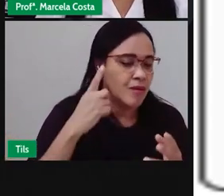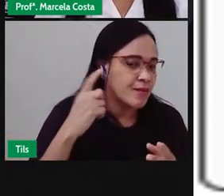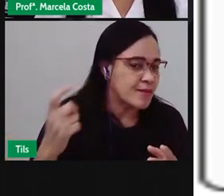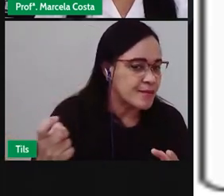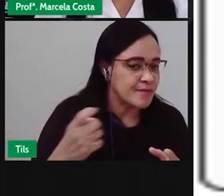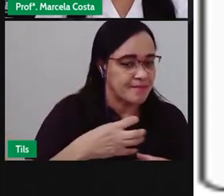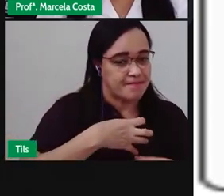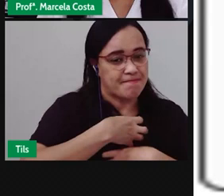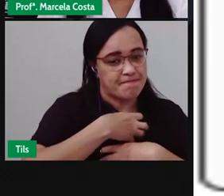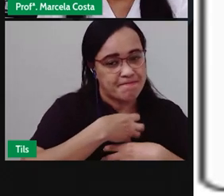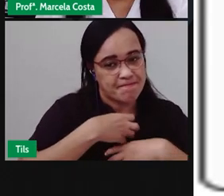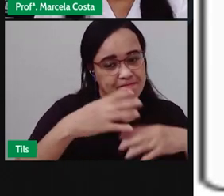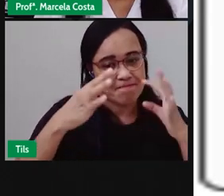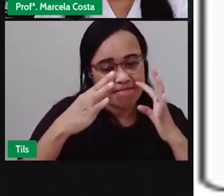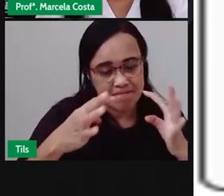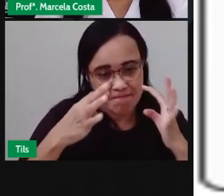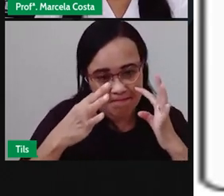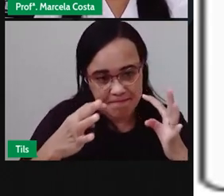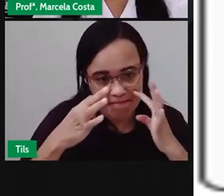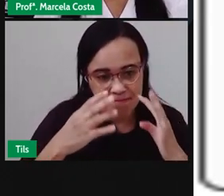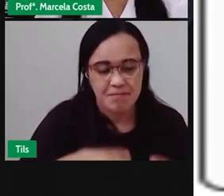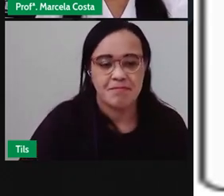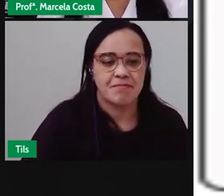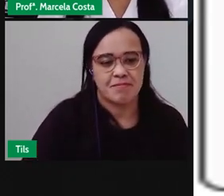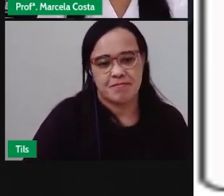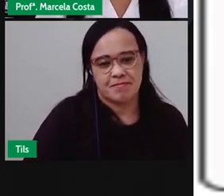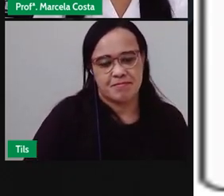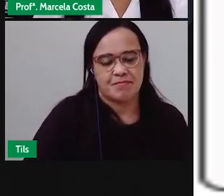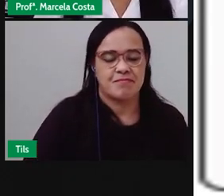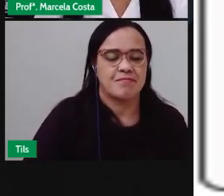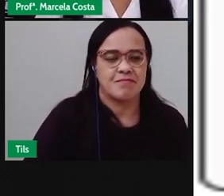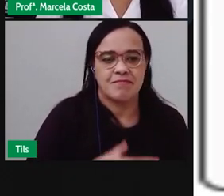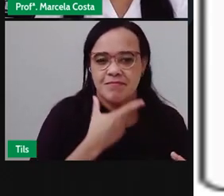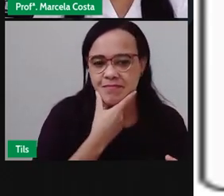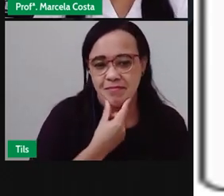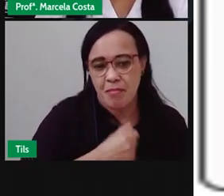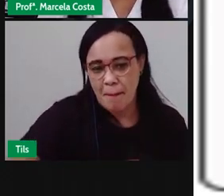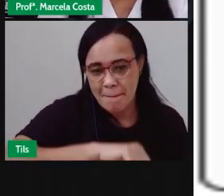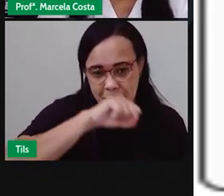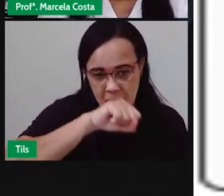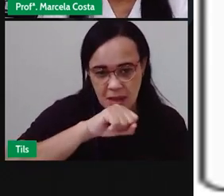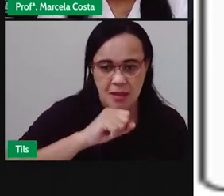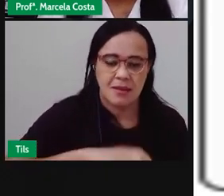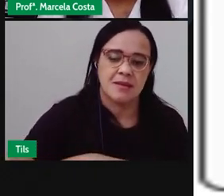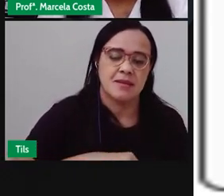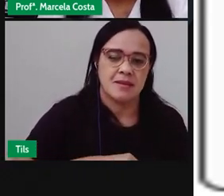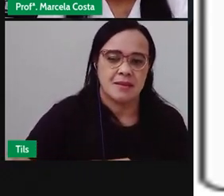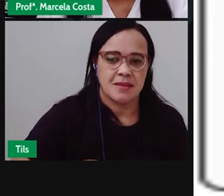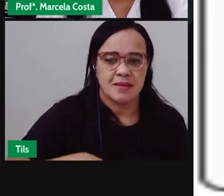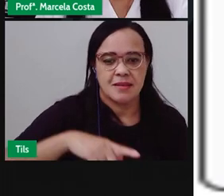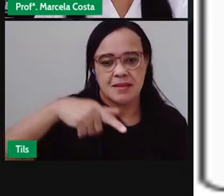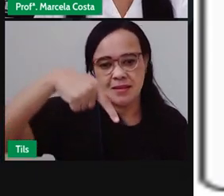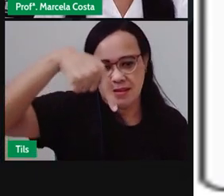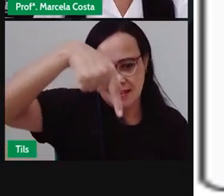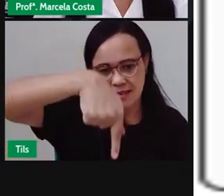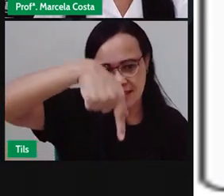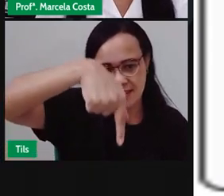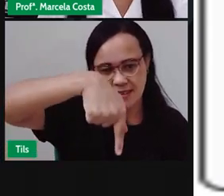Que É o nome e o som Que De queijo